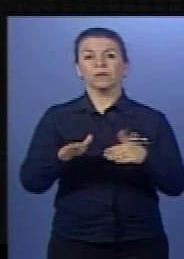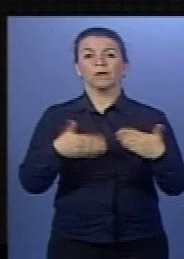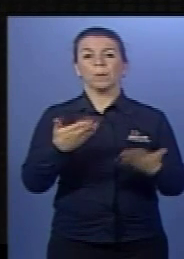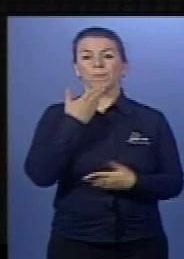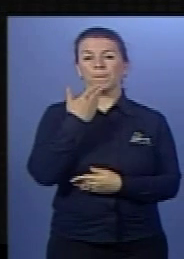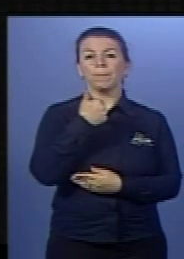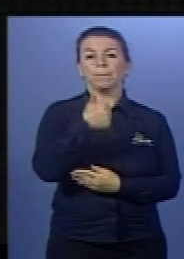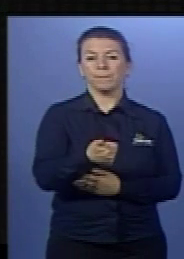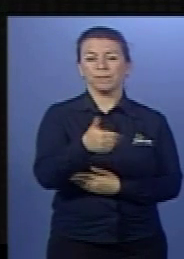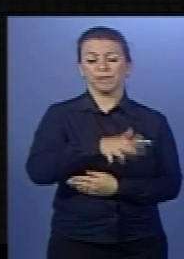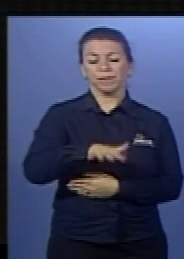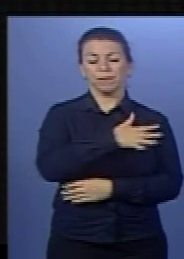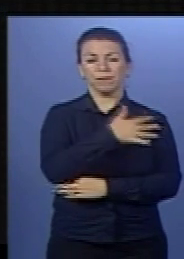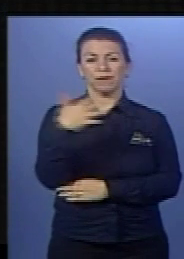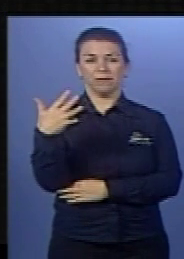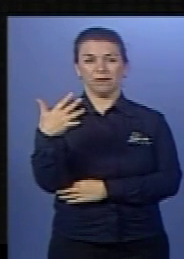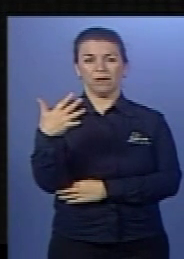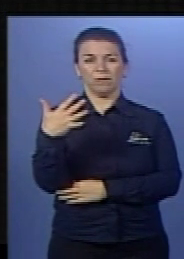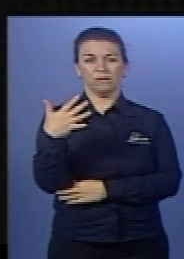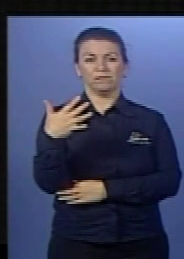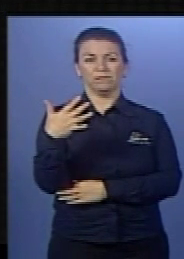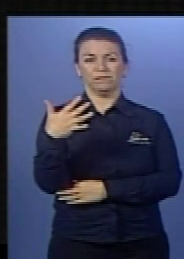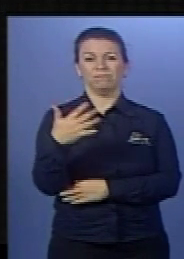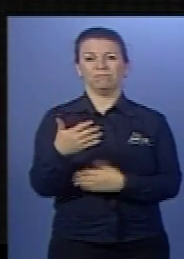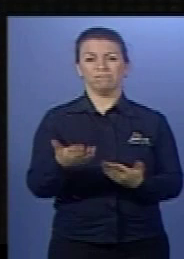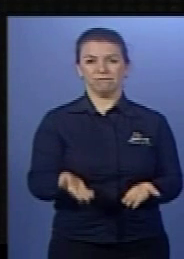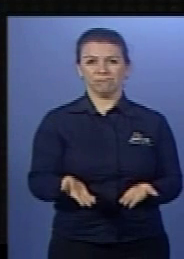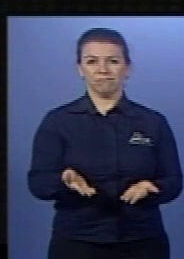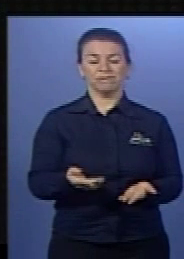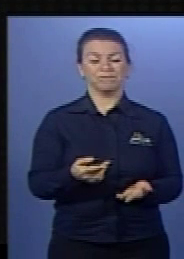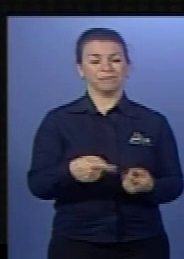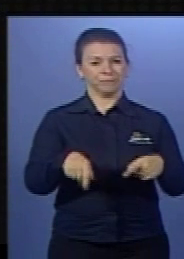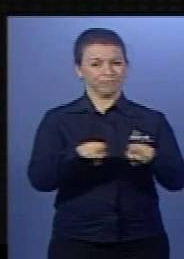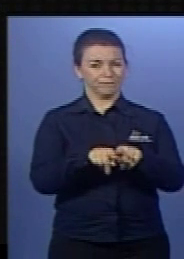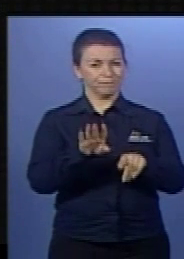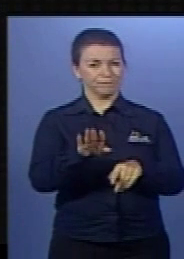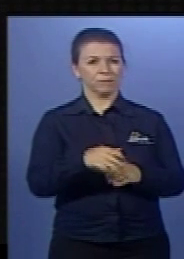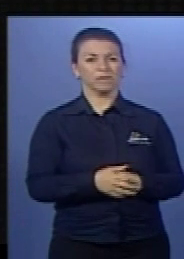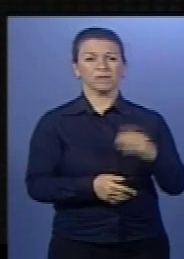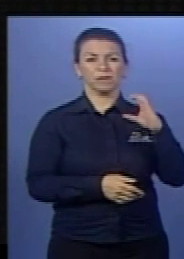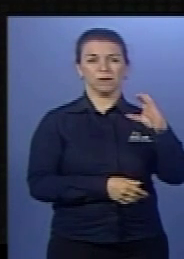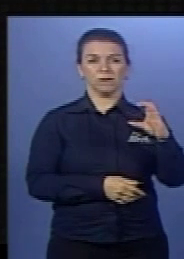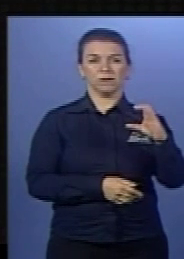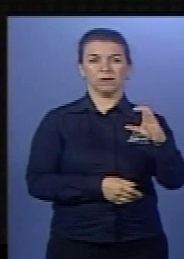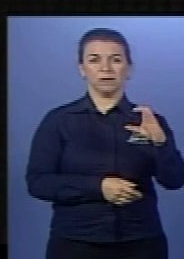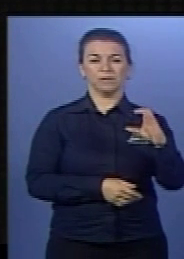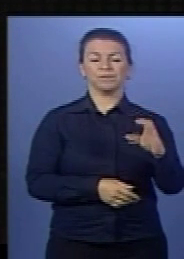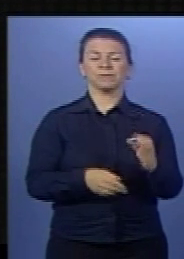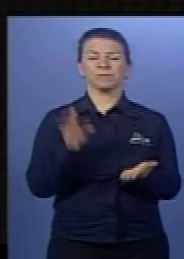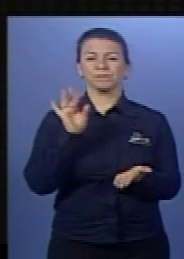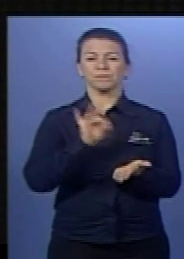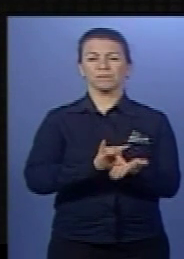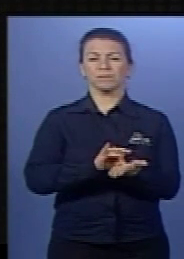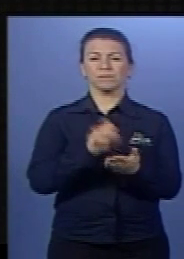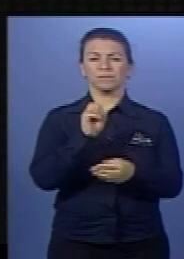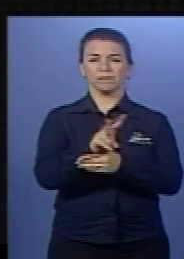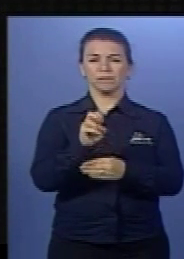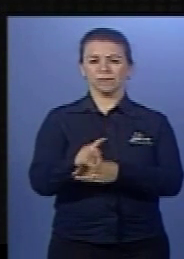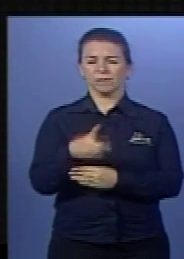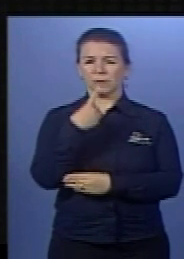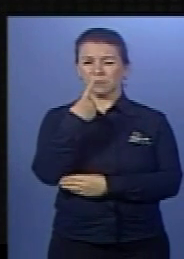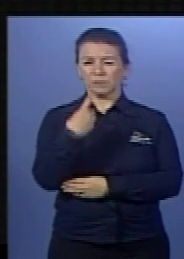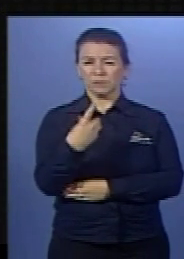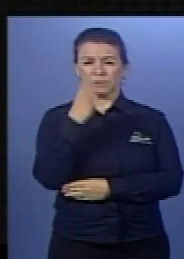benefício ambiental? Veja, vamos continuar? Aislar. Aplicação de inseticidas